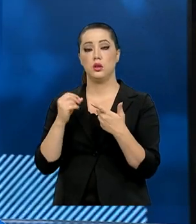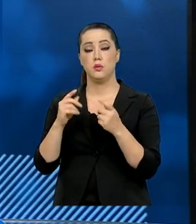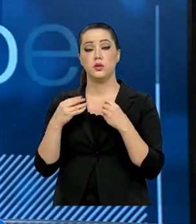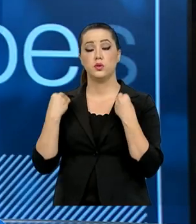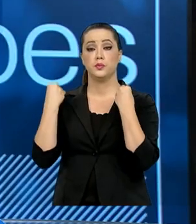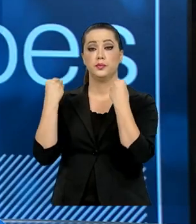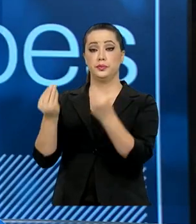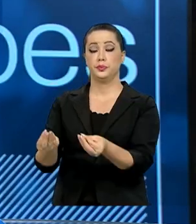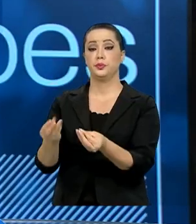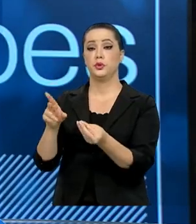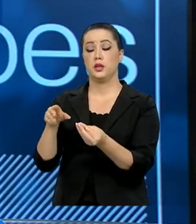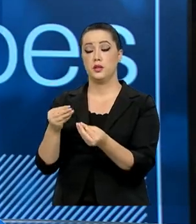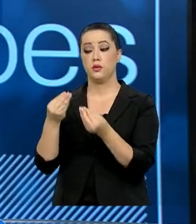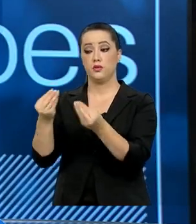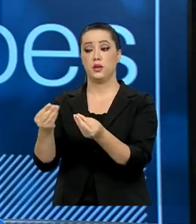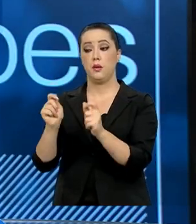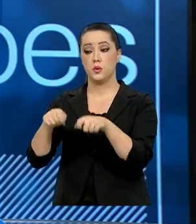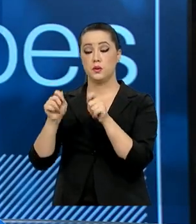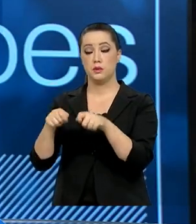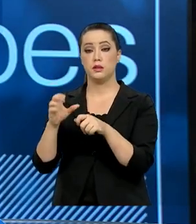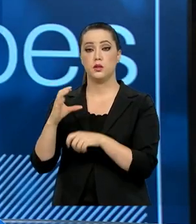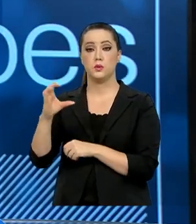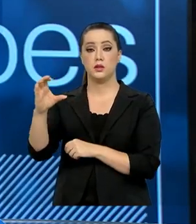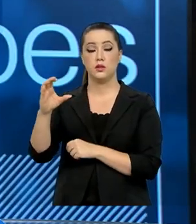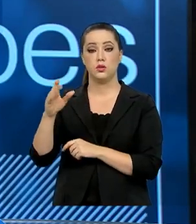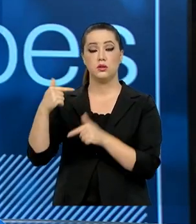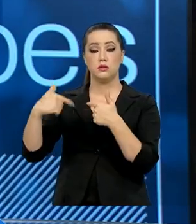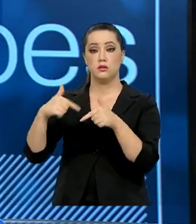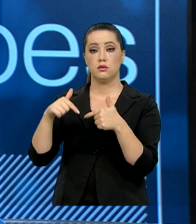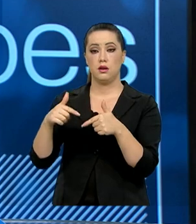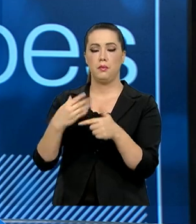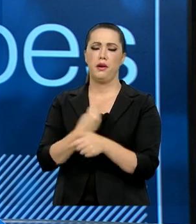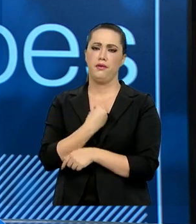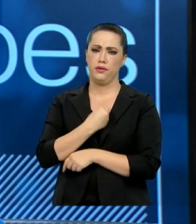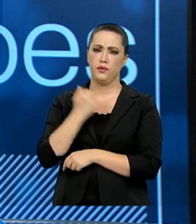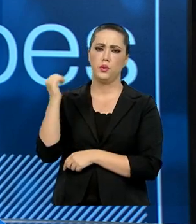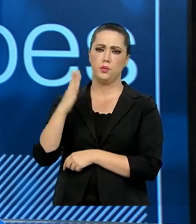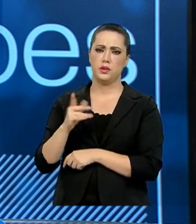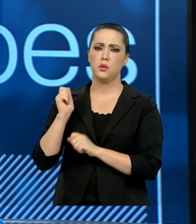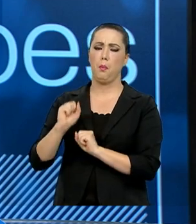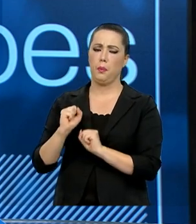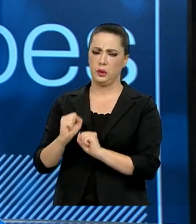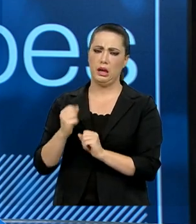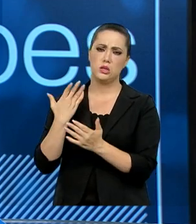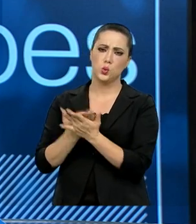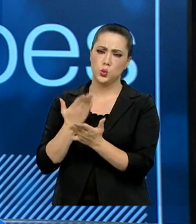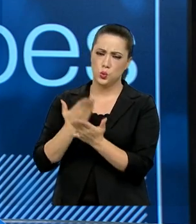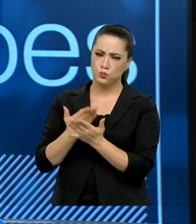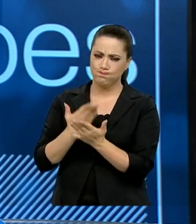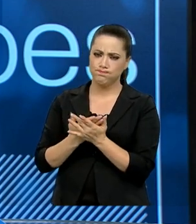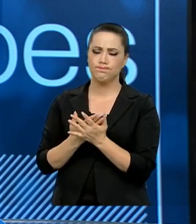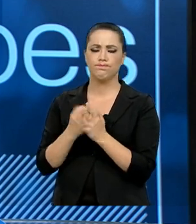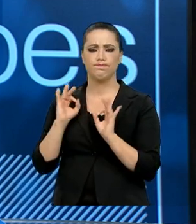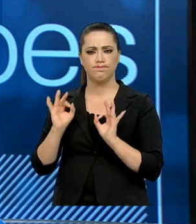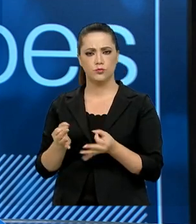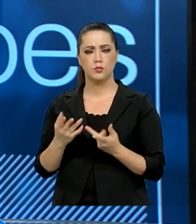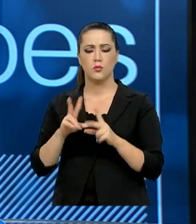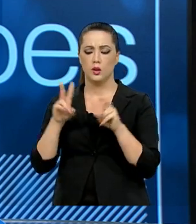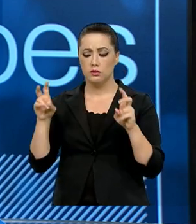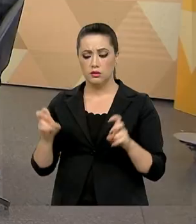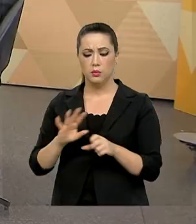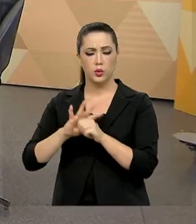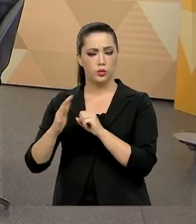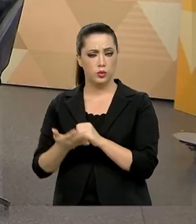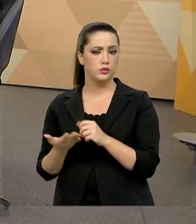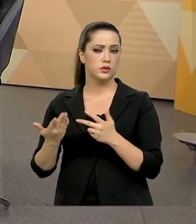cientistas do país, espalhados por todo o país, pudessem se debruçar sobre a questão. E, nesse